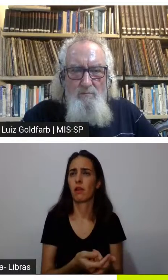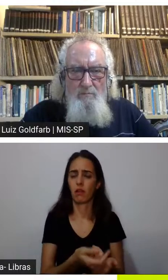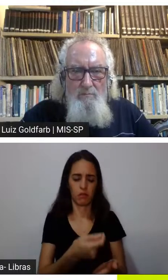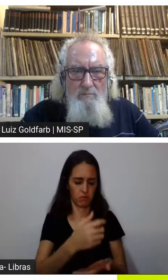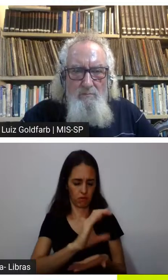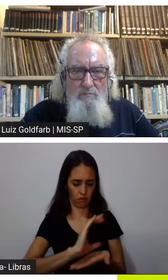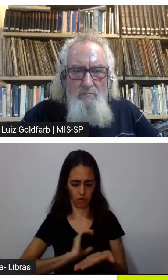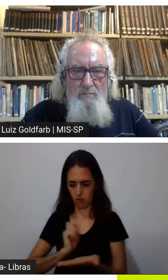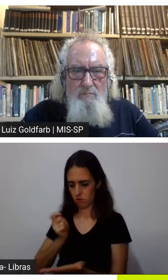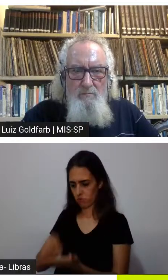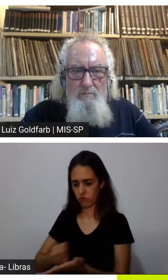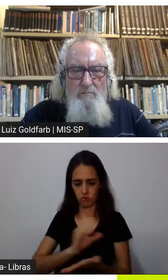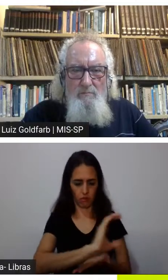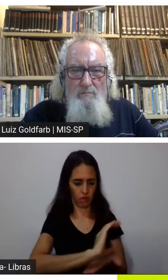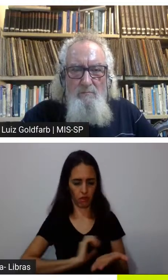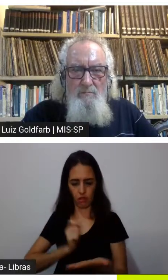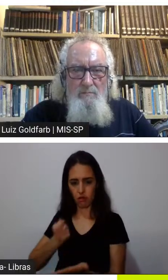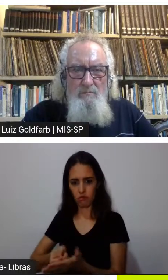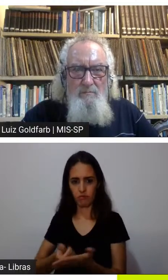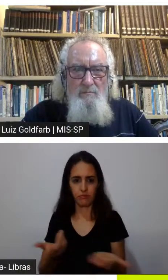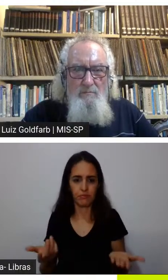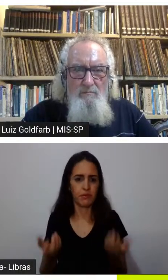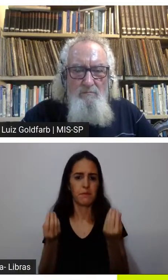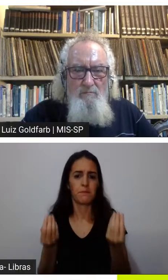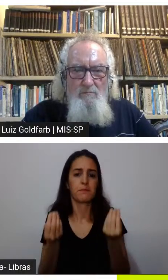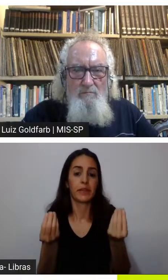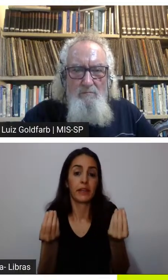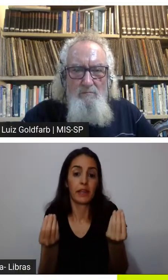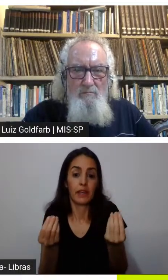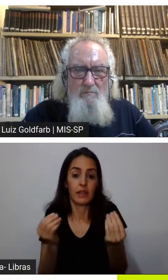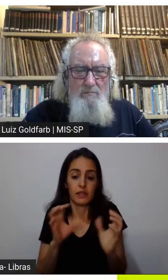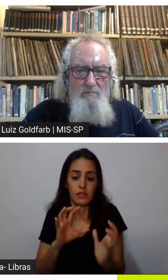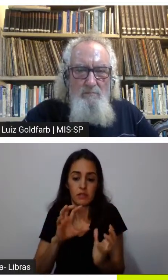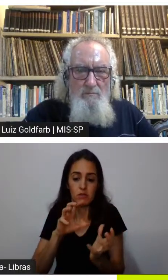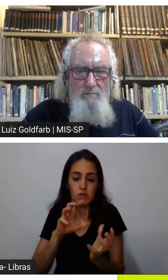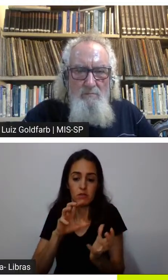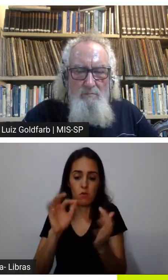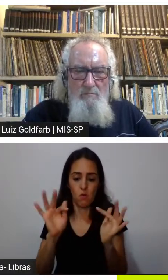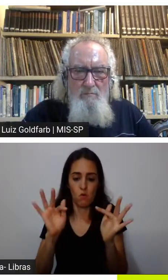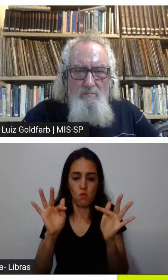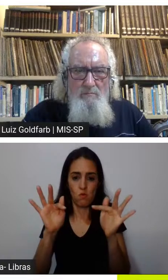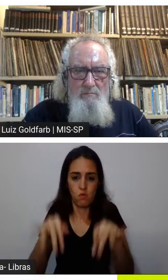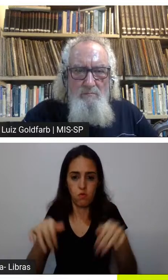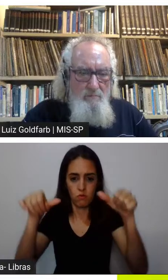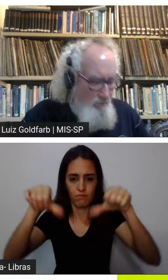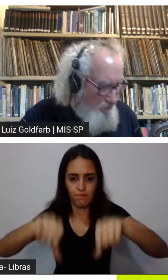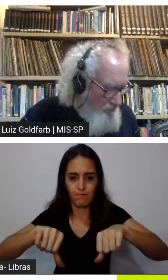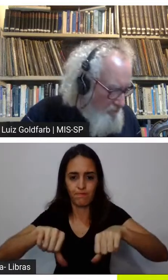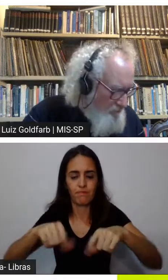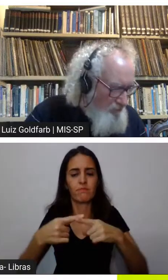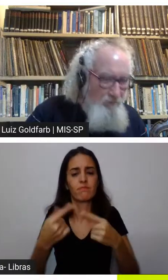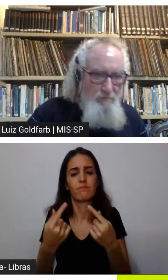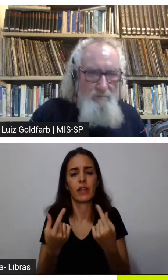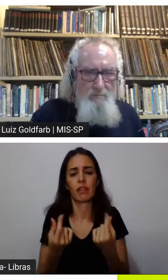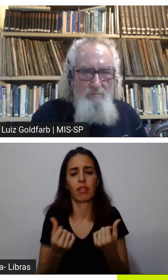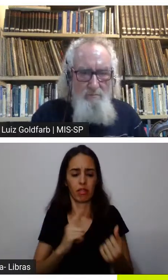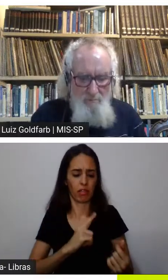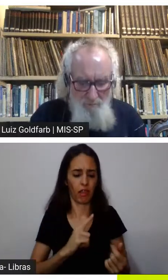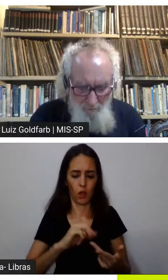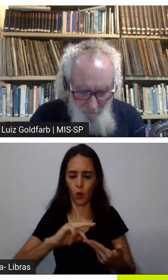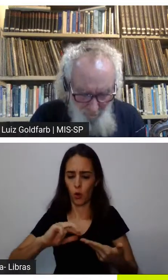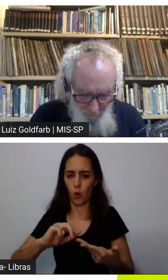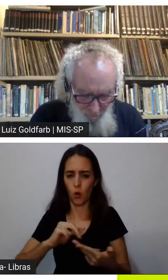ter para que meu filho assim então a gente tem que ter outra outra perspectiva do que é